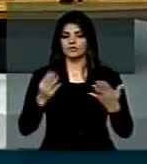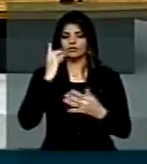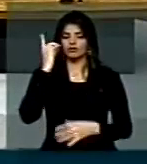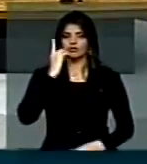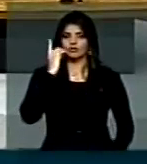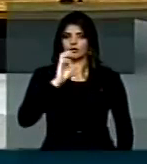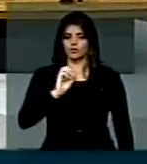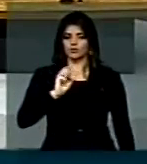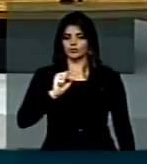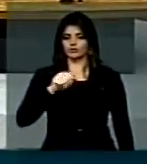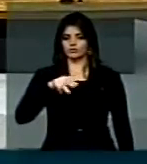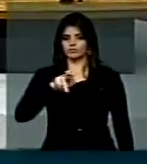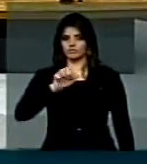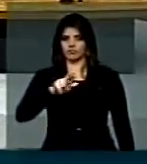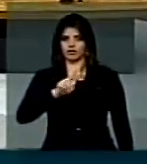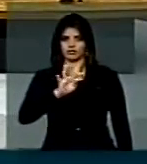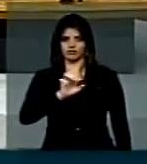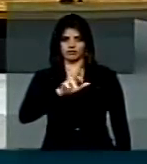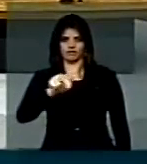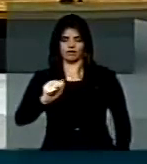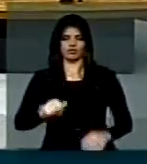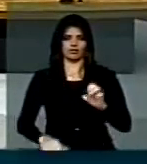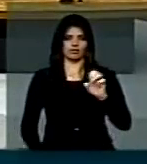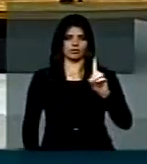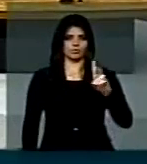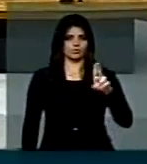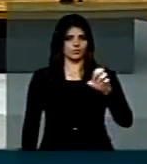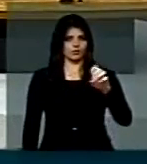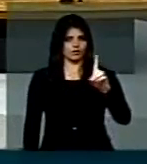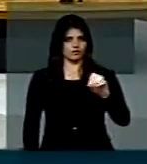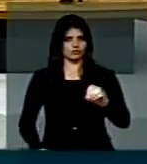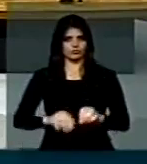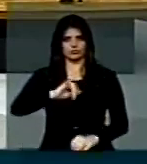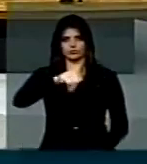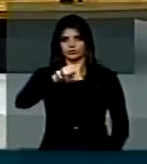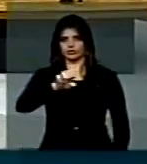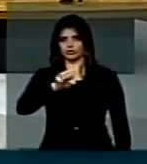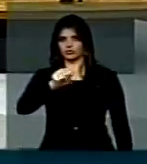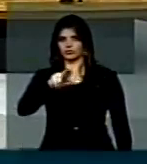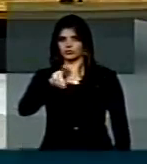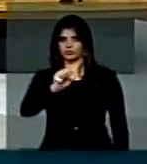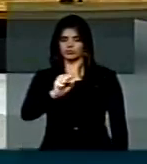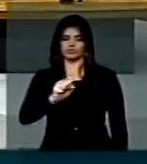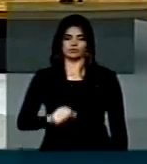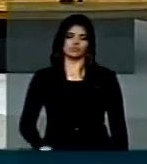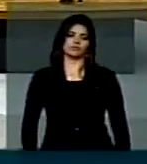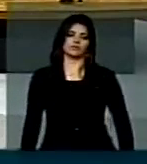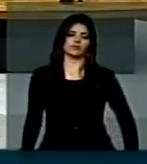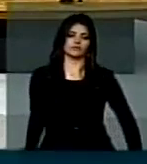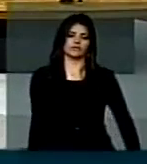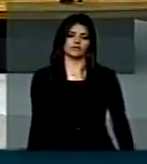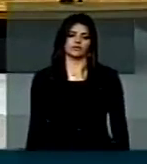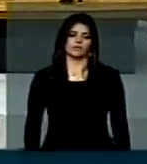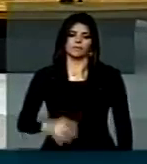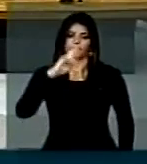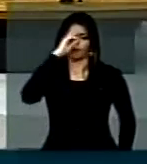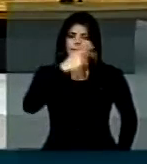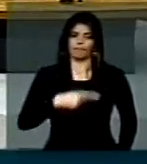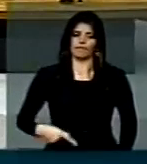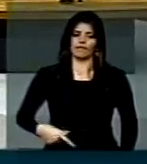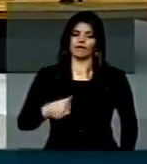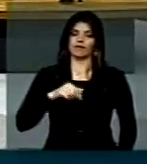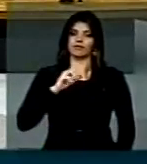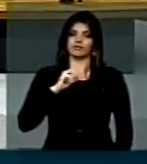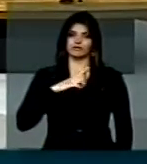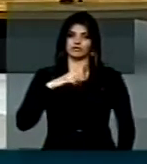Deputado Osmar Terra, Eduardo Azeredo, Jesus Rodrigues. Presidente, quando